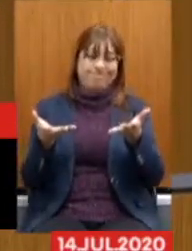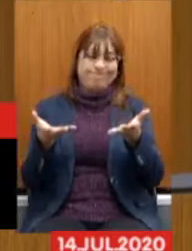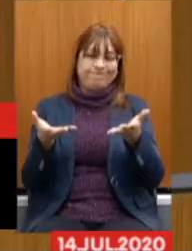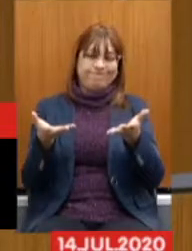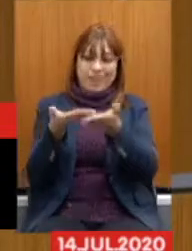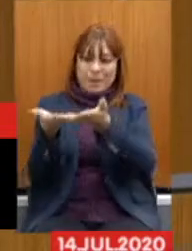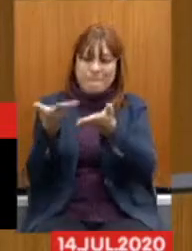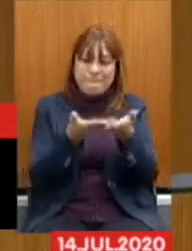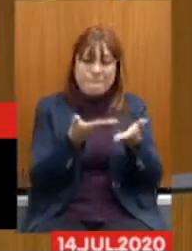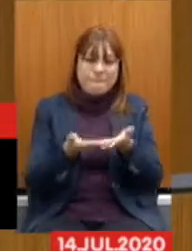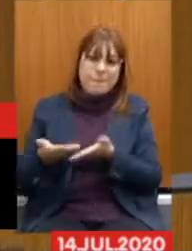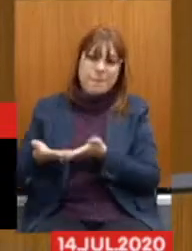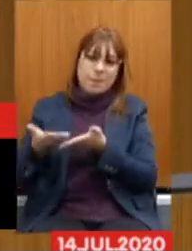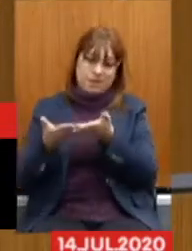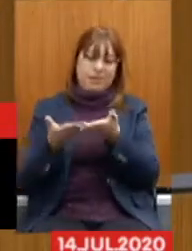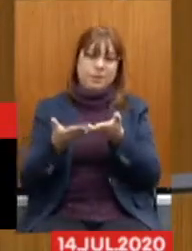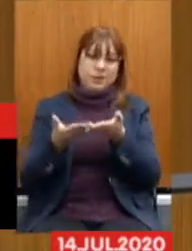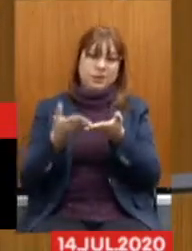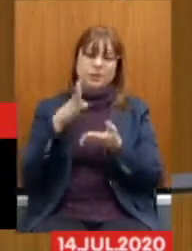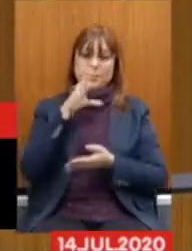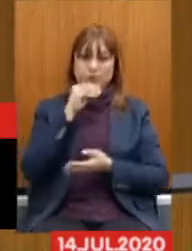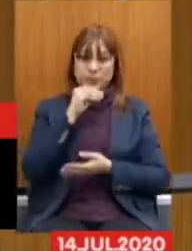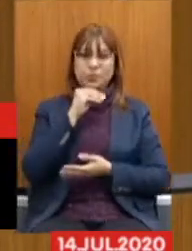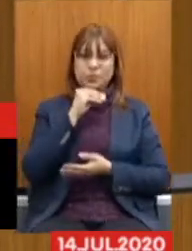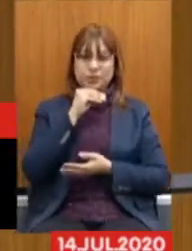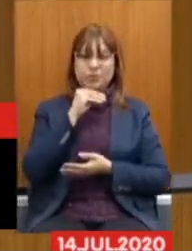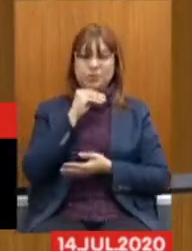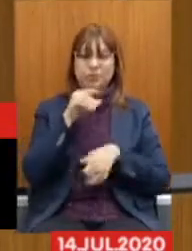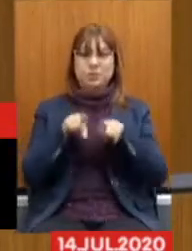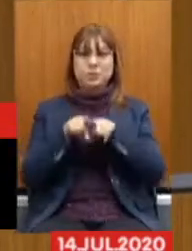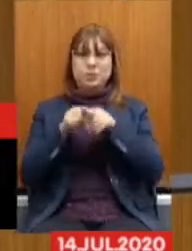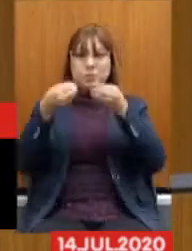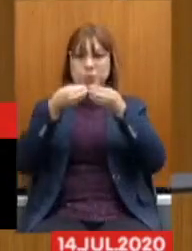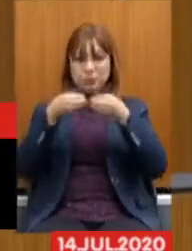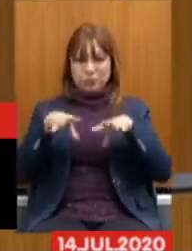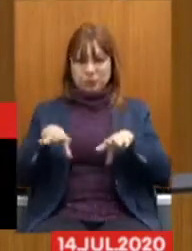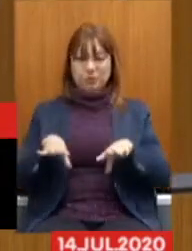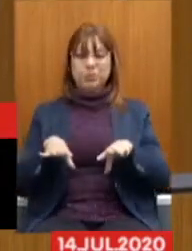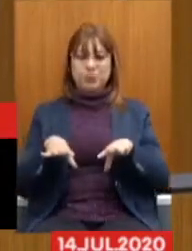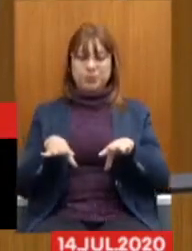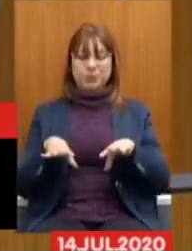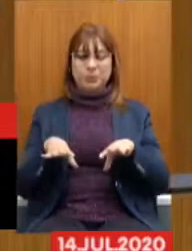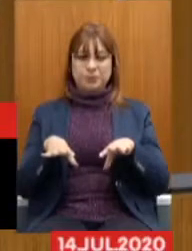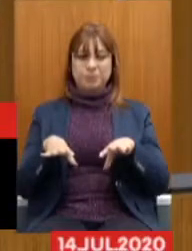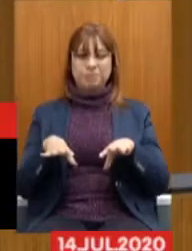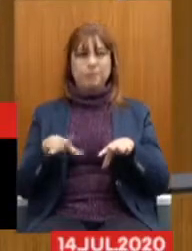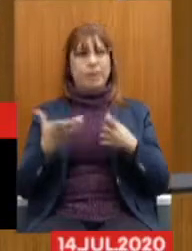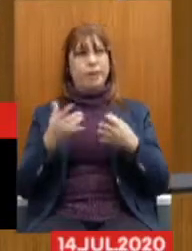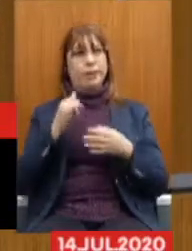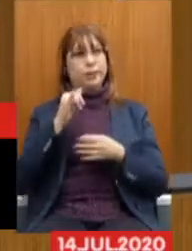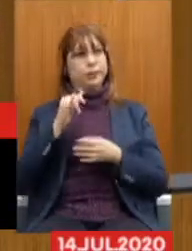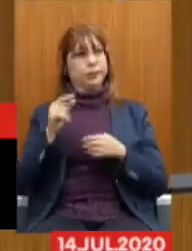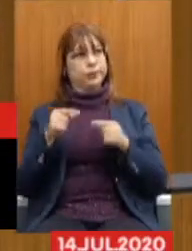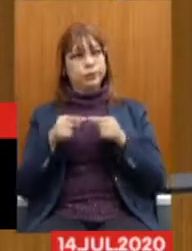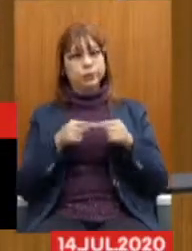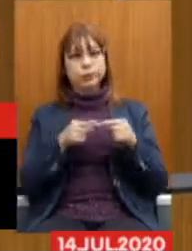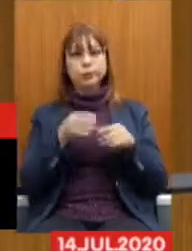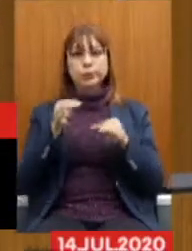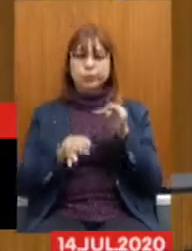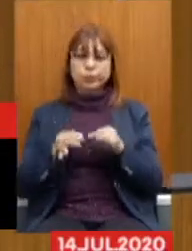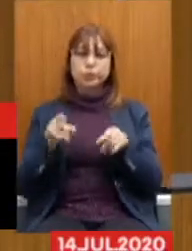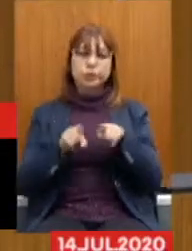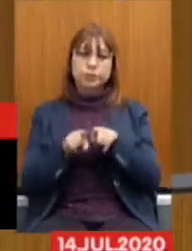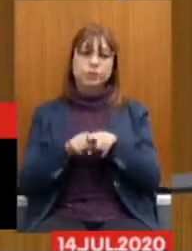das nossas carreiras jurídicas, típicas de Estado e carreiras do serviço